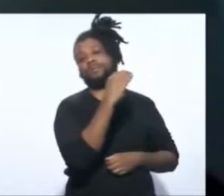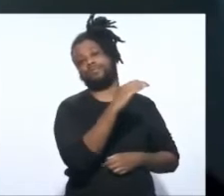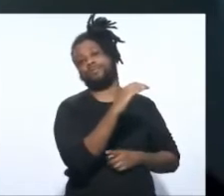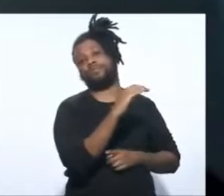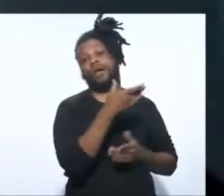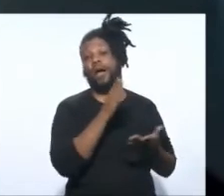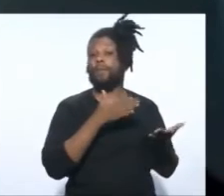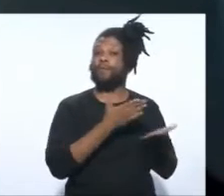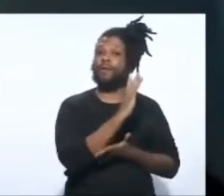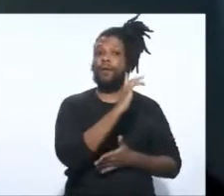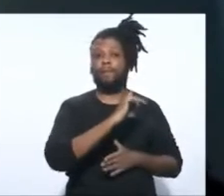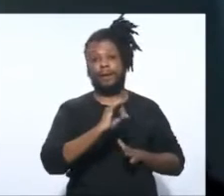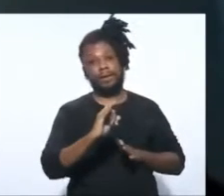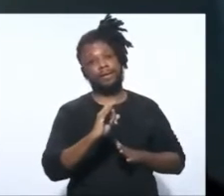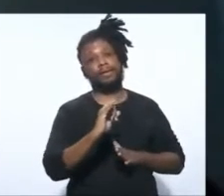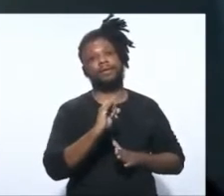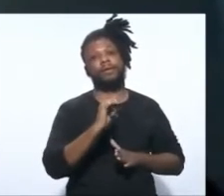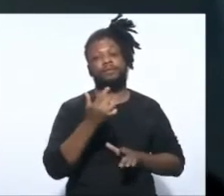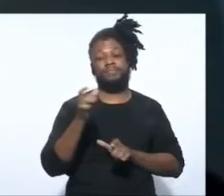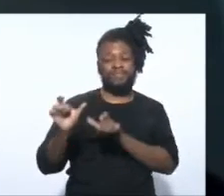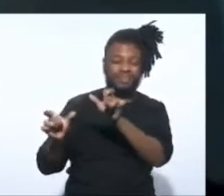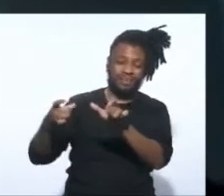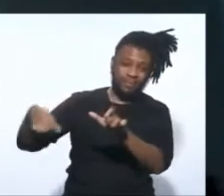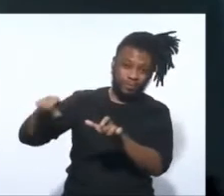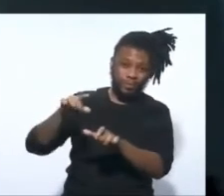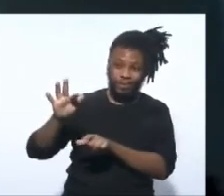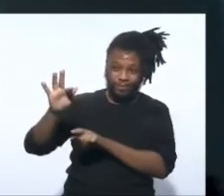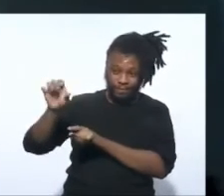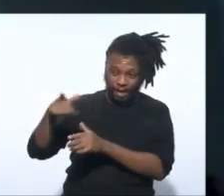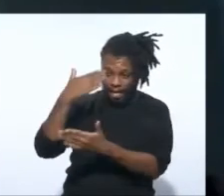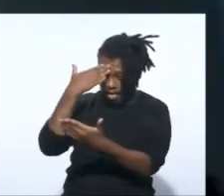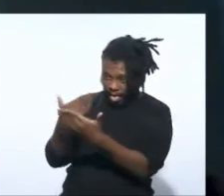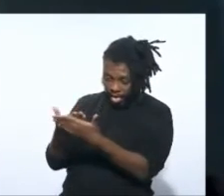aprovar uma lei para que as pessoas diferem.